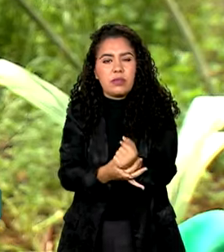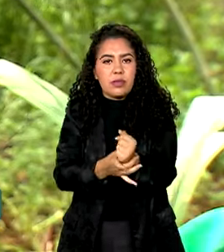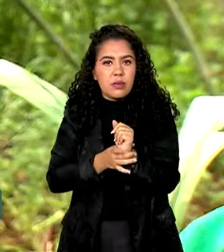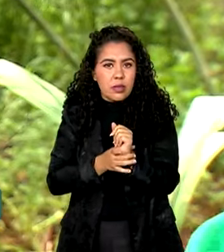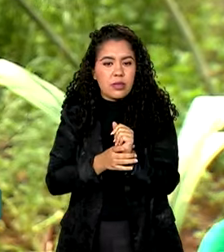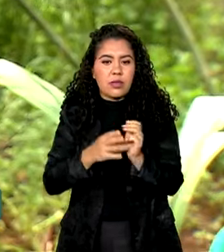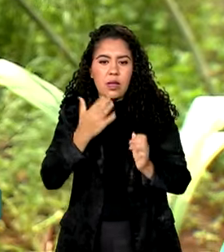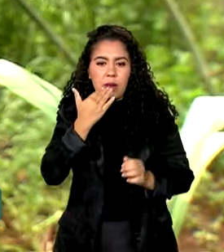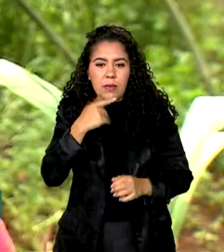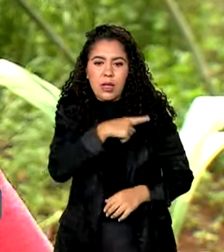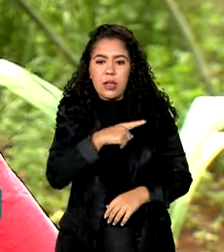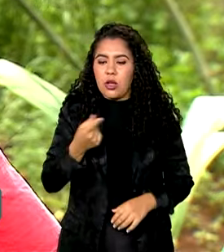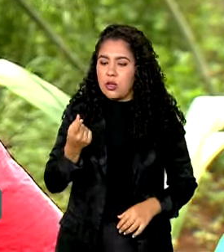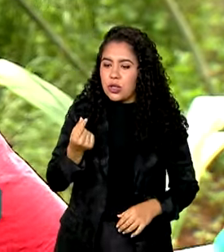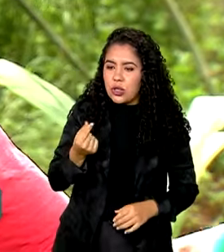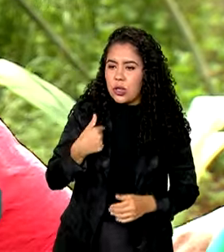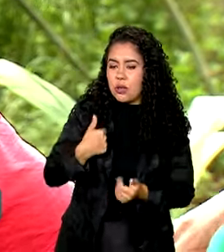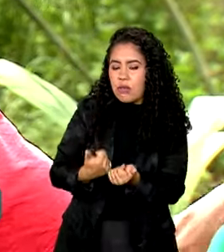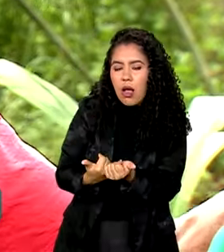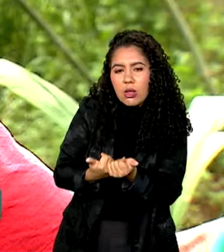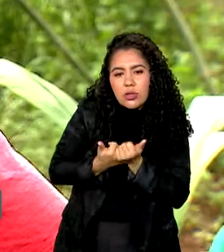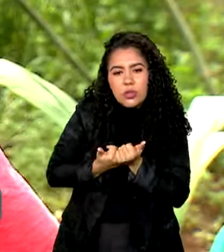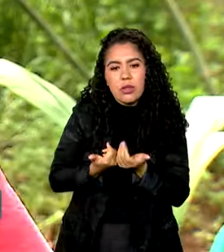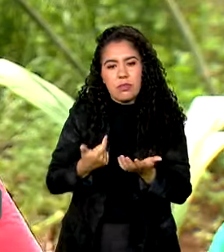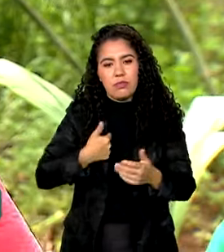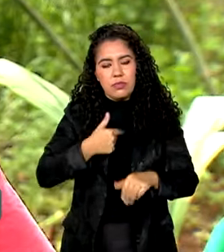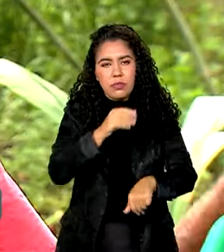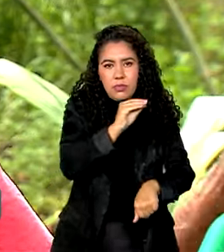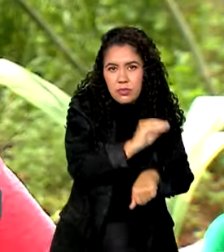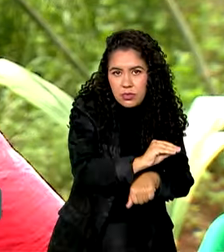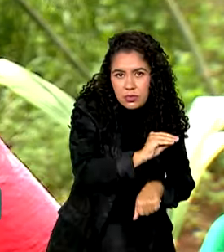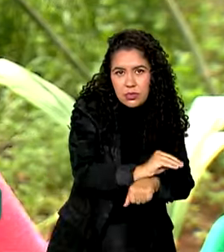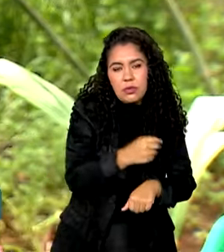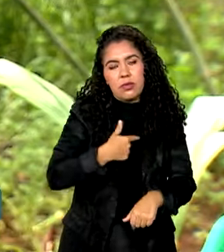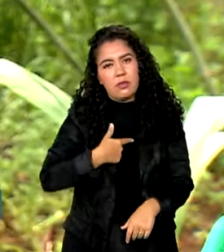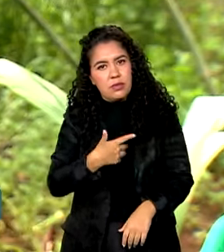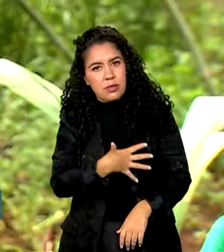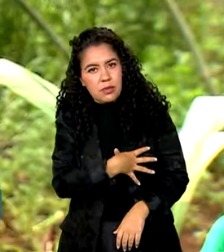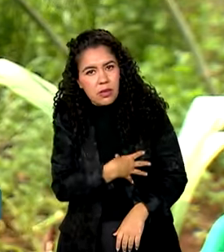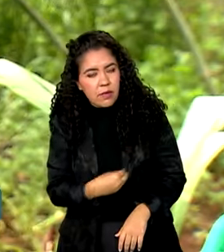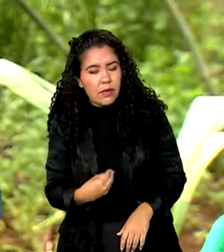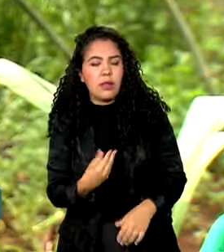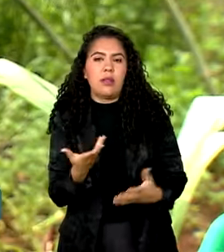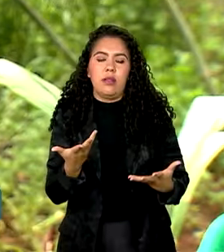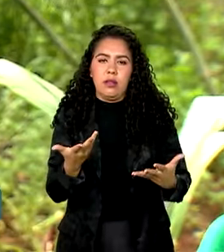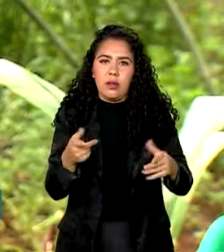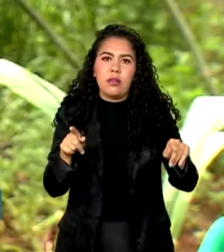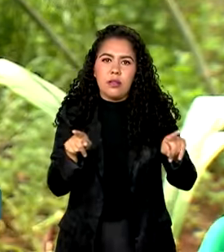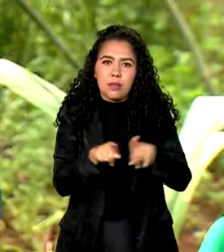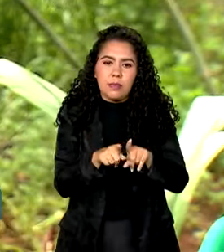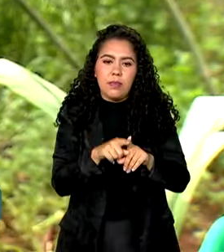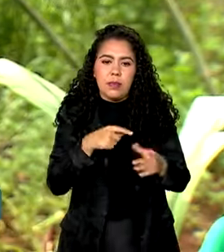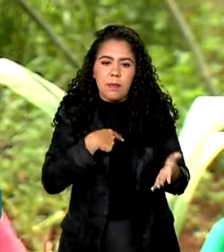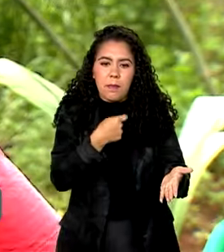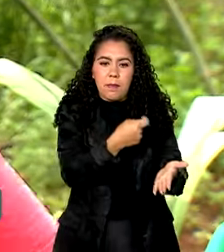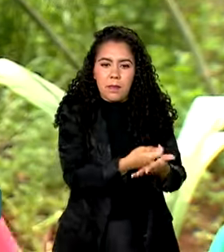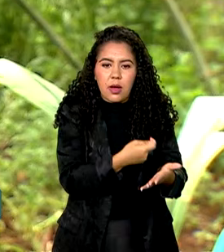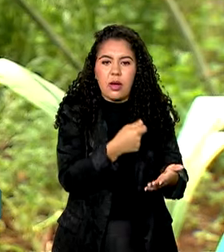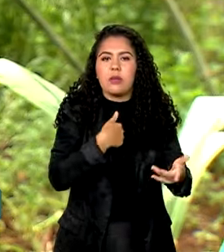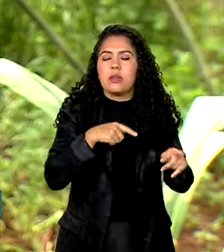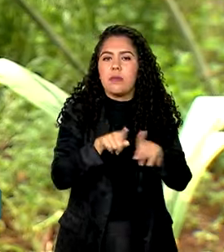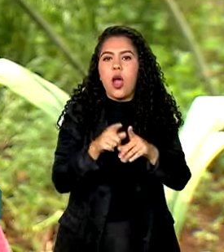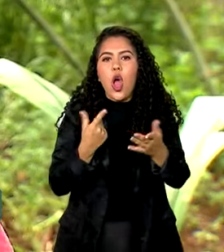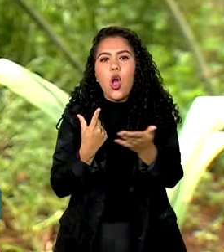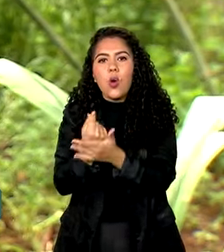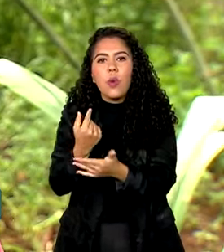É um dinheiro extra e dá para ajudar, né? Um homem afirma que não trabalha, já dá para me ajudar ela, já passo a metade para comprar uma